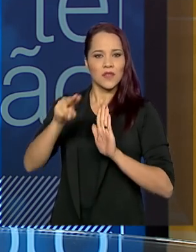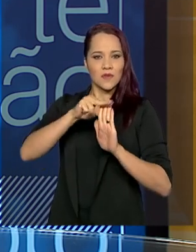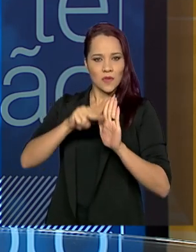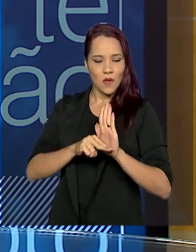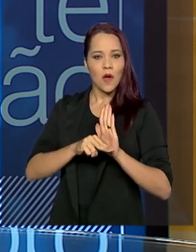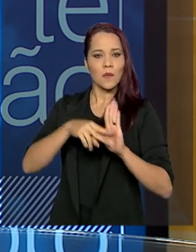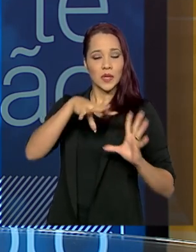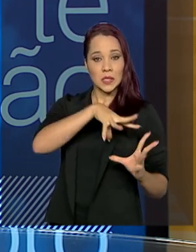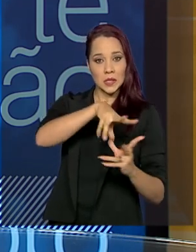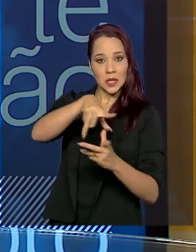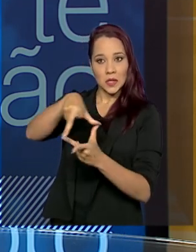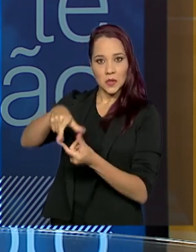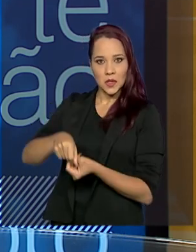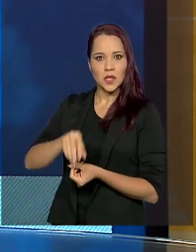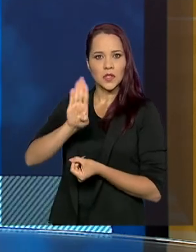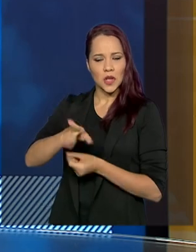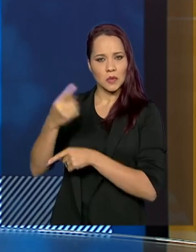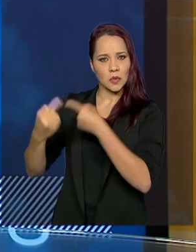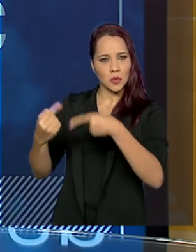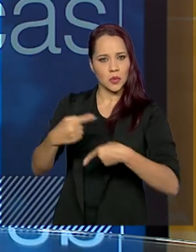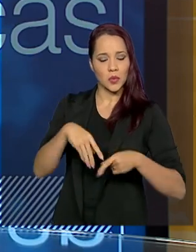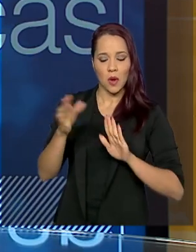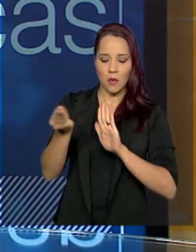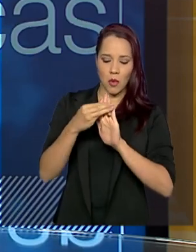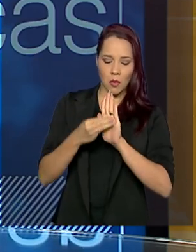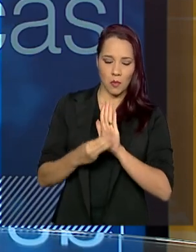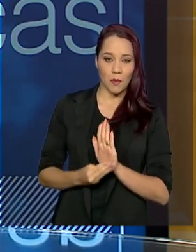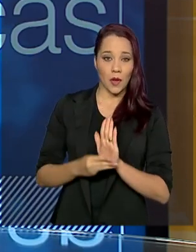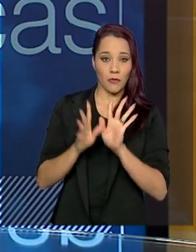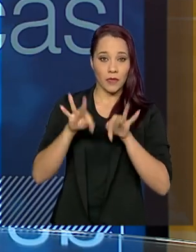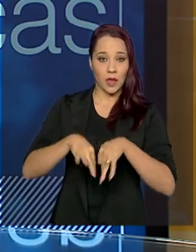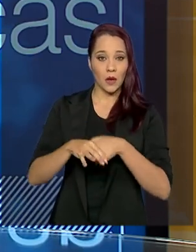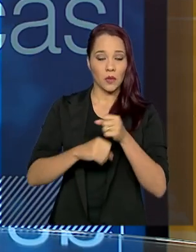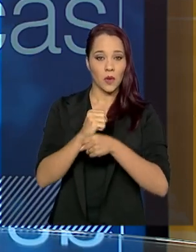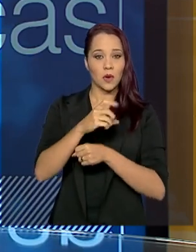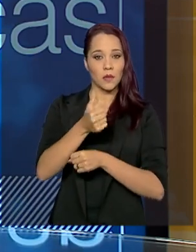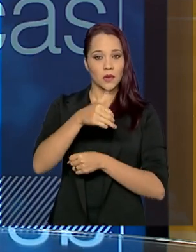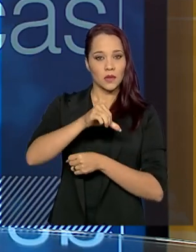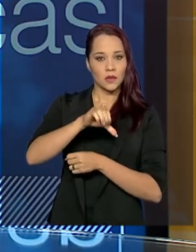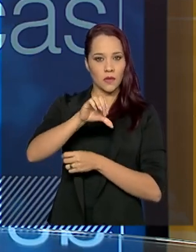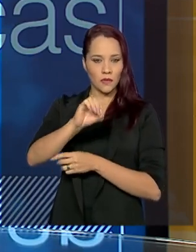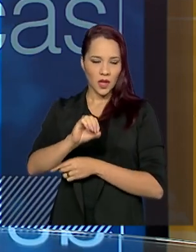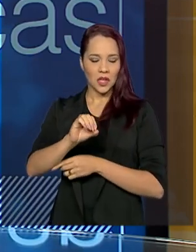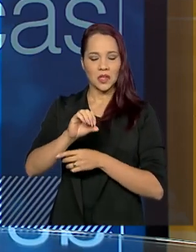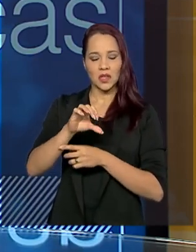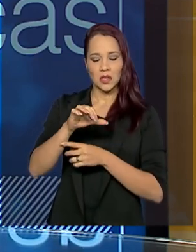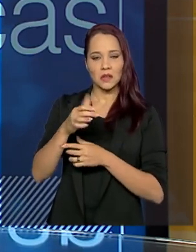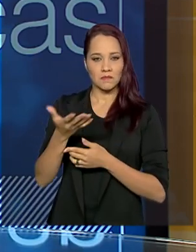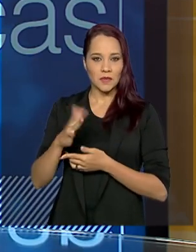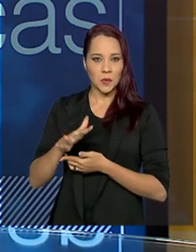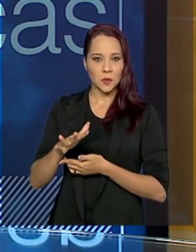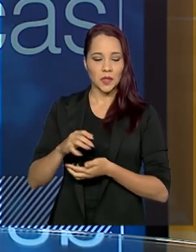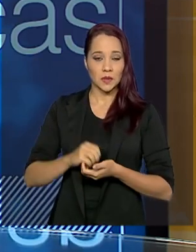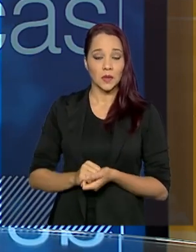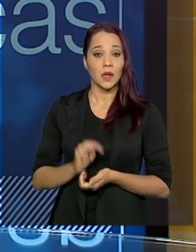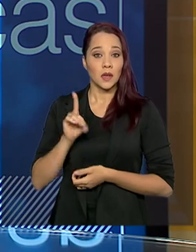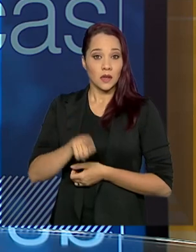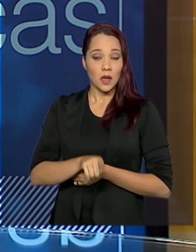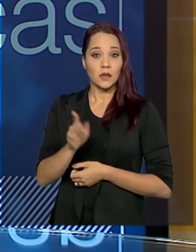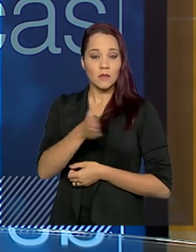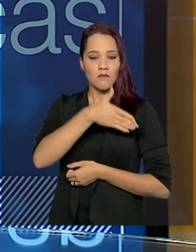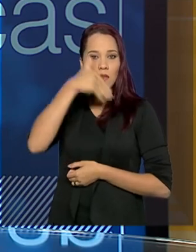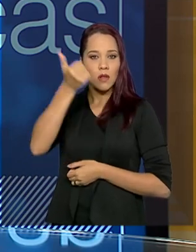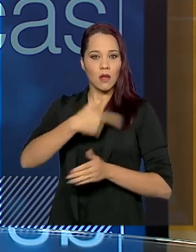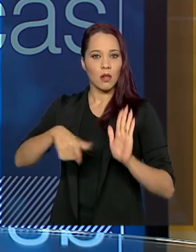Internacionais que já vinham sendo discutidas no final da década de 80, começo da década de 90. E é considerada uma das